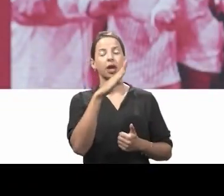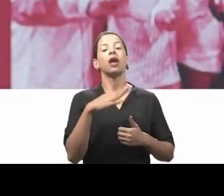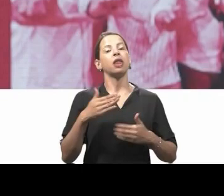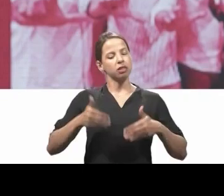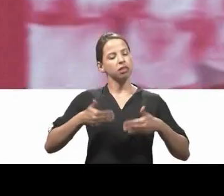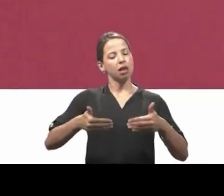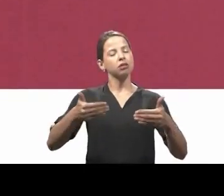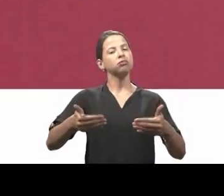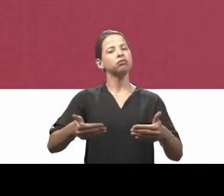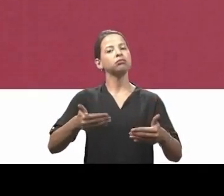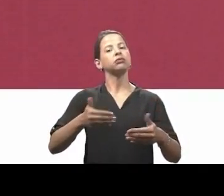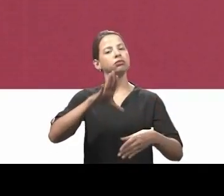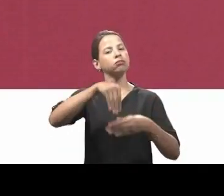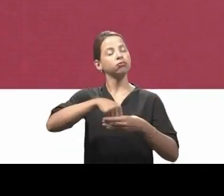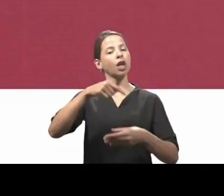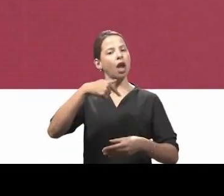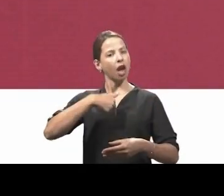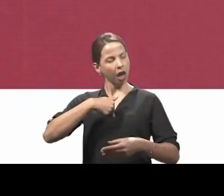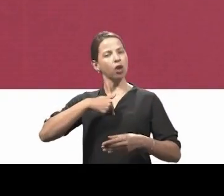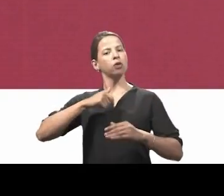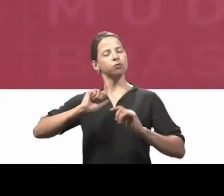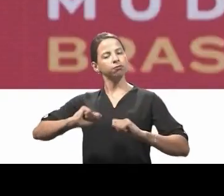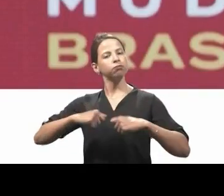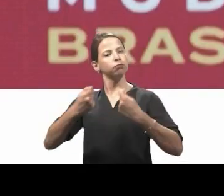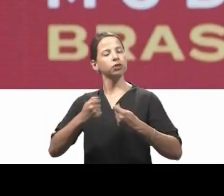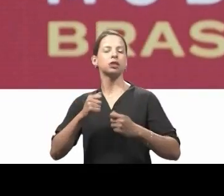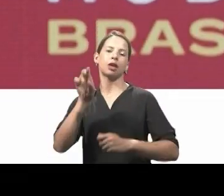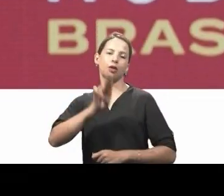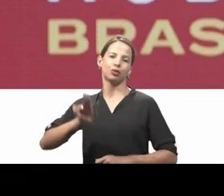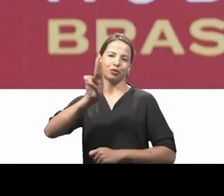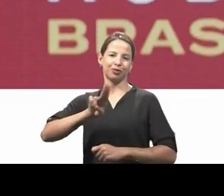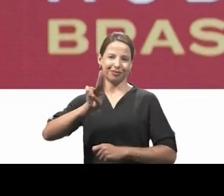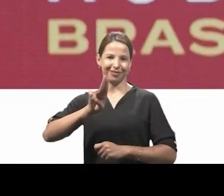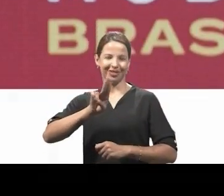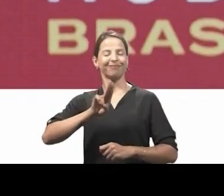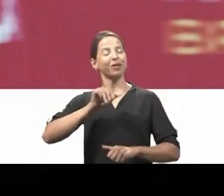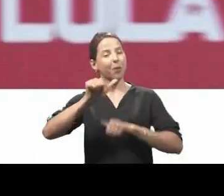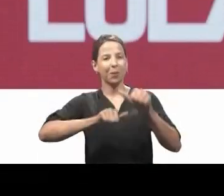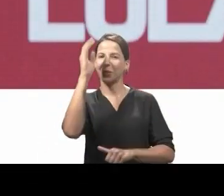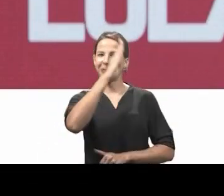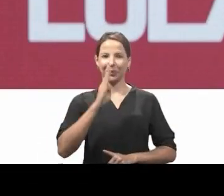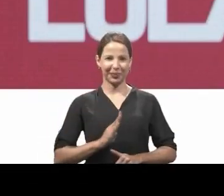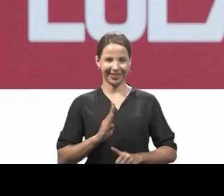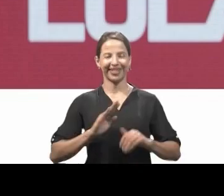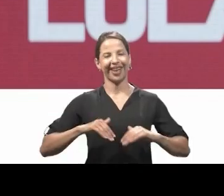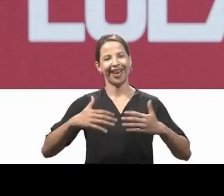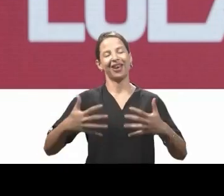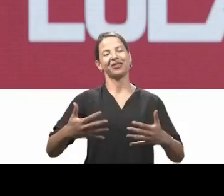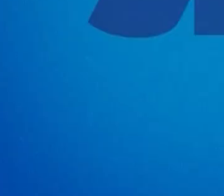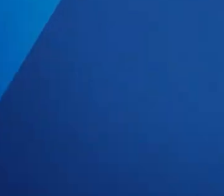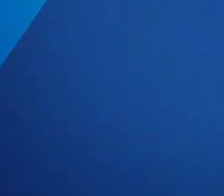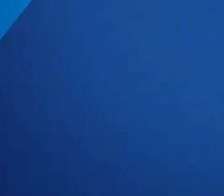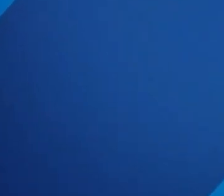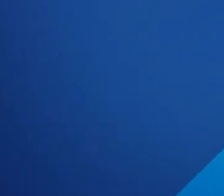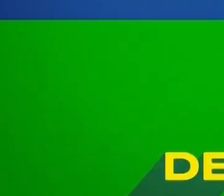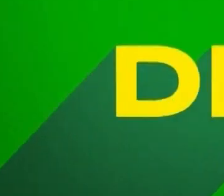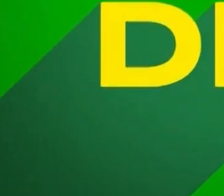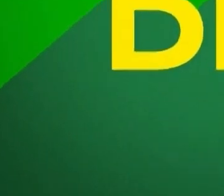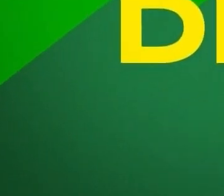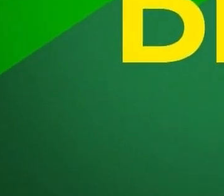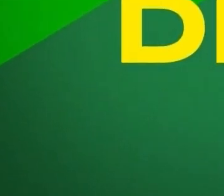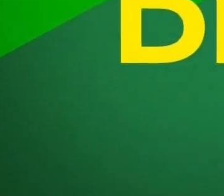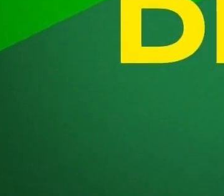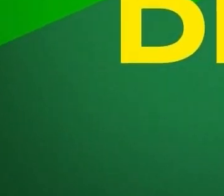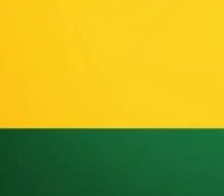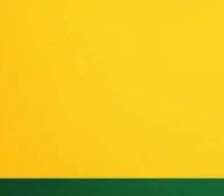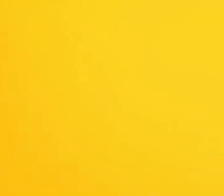merece o voto dos baianos. Na Assembleia, vou fortalecer nossas universidades. Muda Brasil, avança a Bahia. Sim, é só